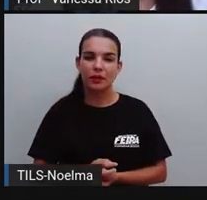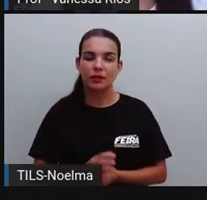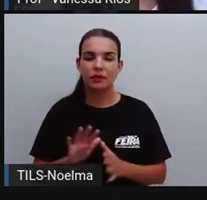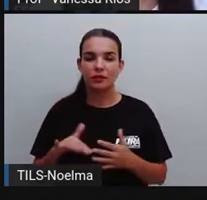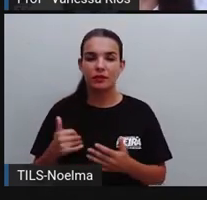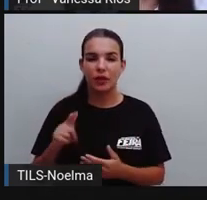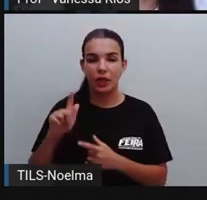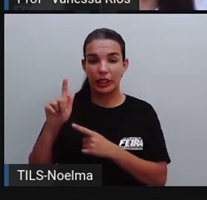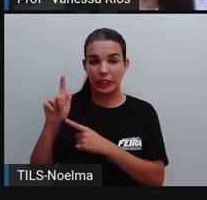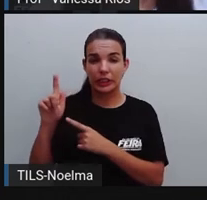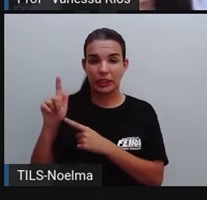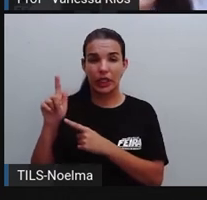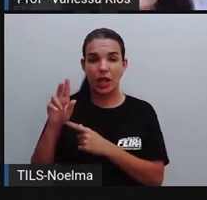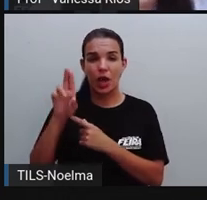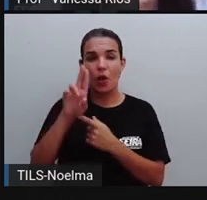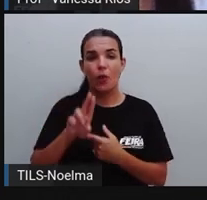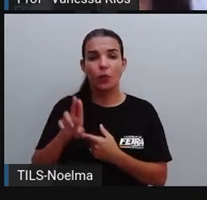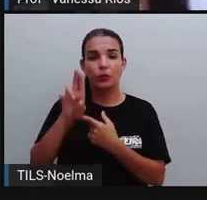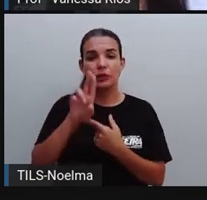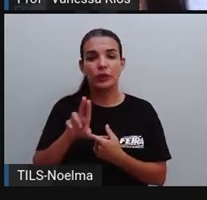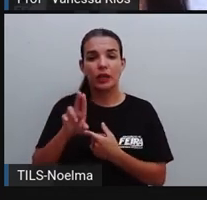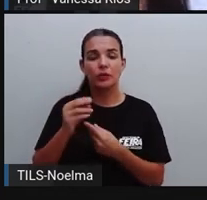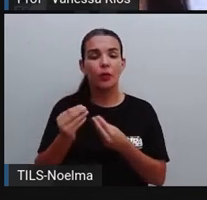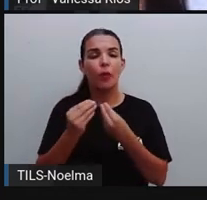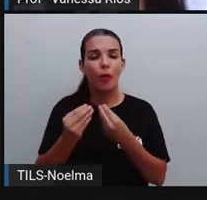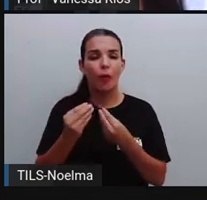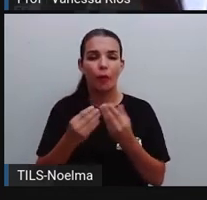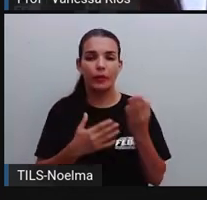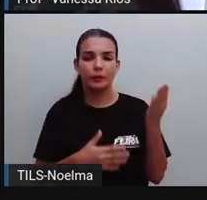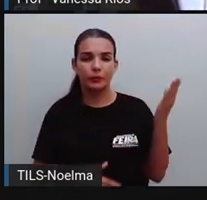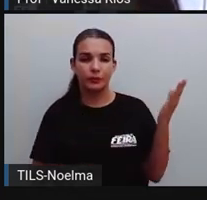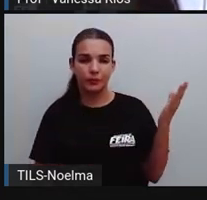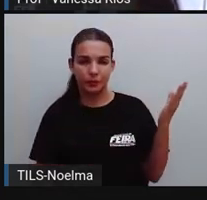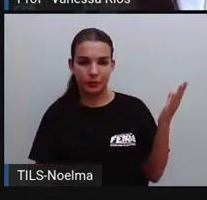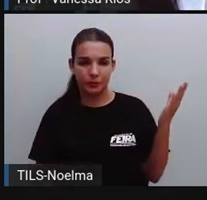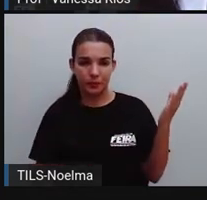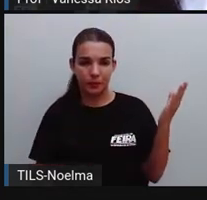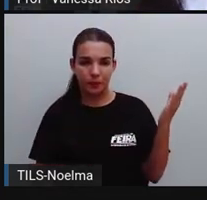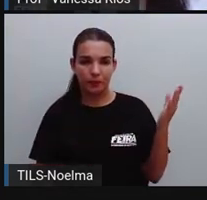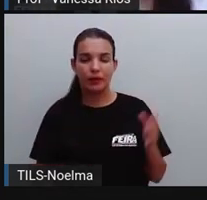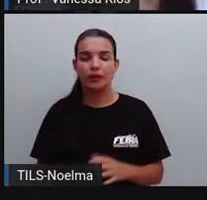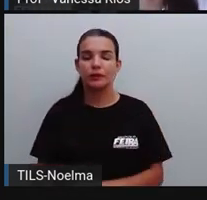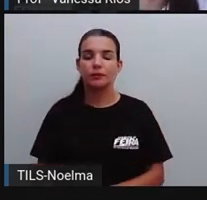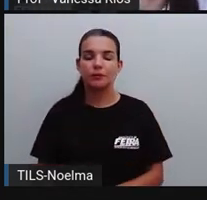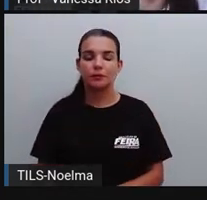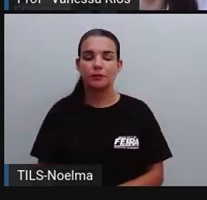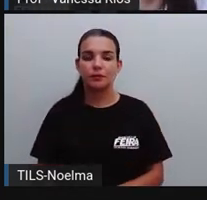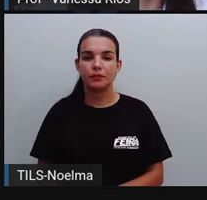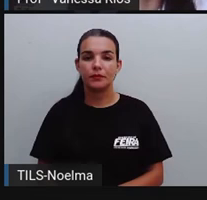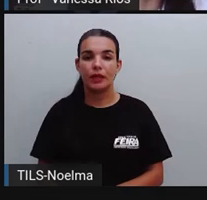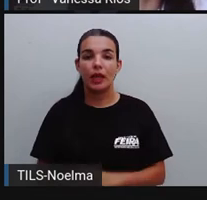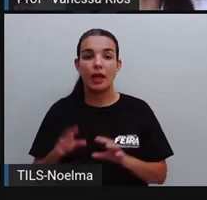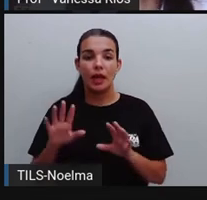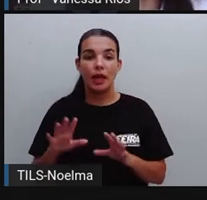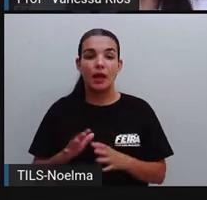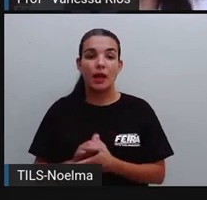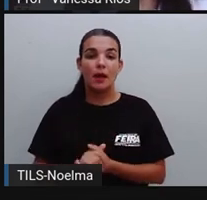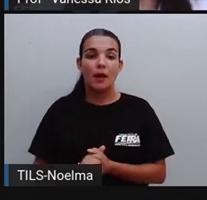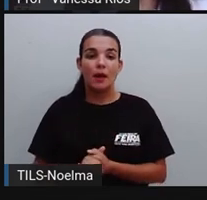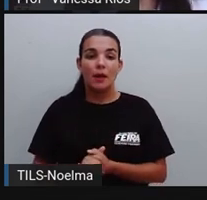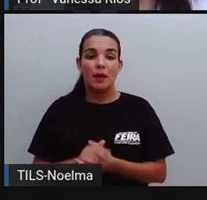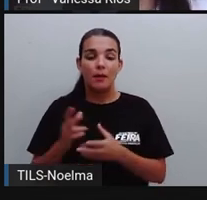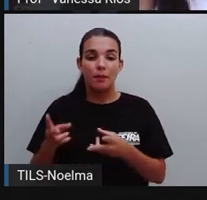A letra G, né? O G, ele é utilizado nas seguintes situações. Olha em som. Aí a gente